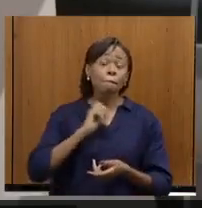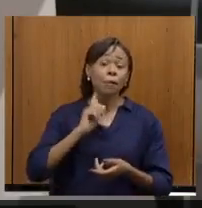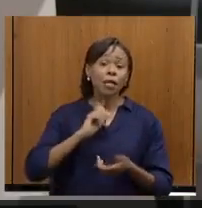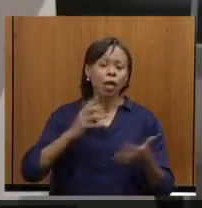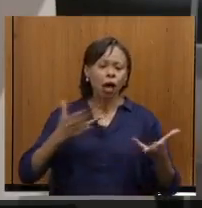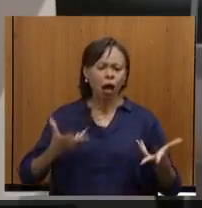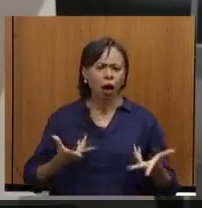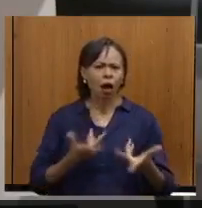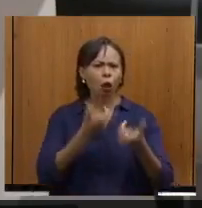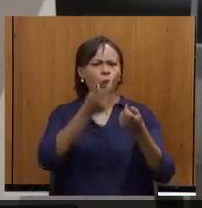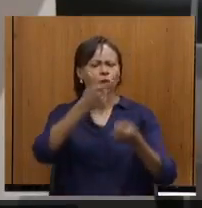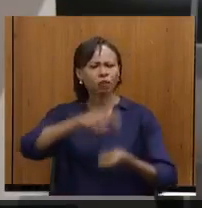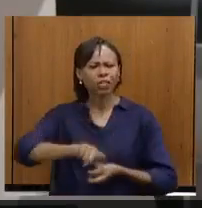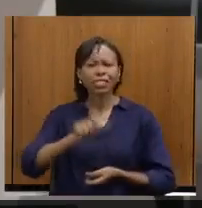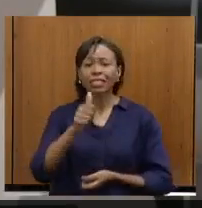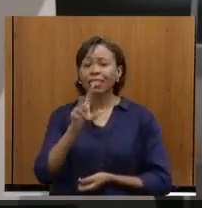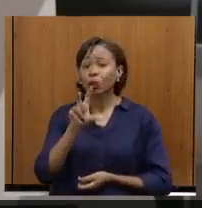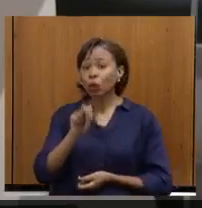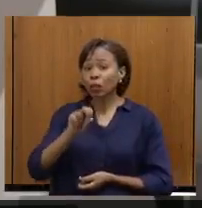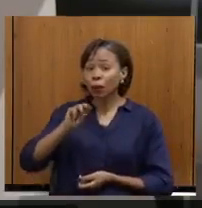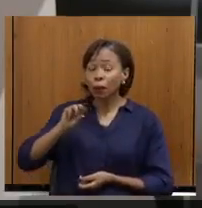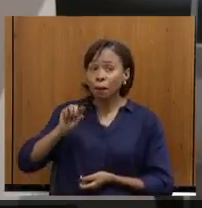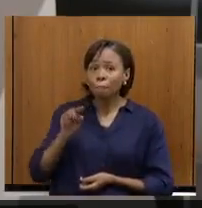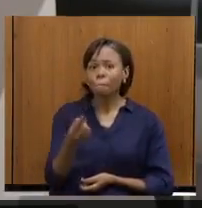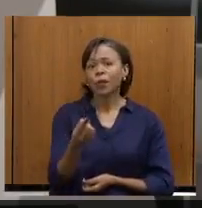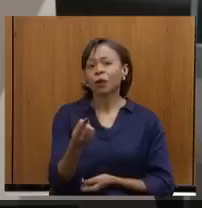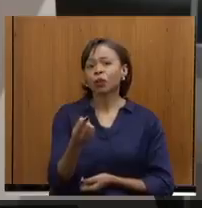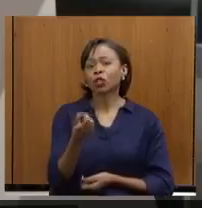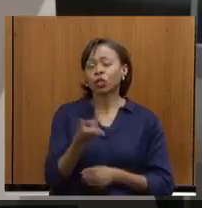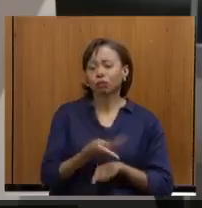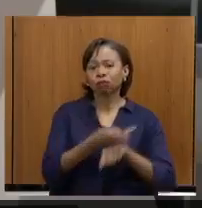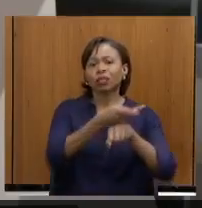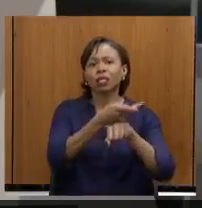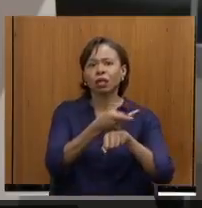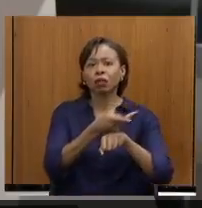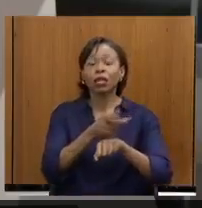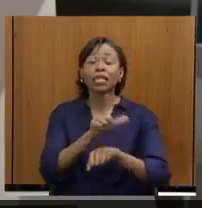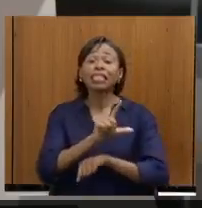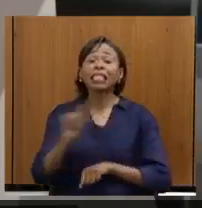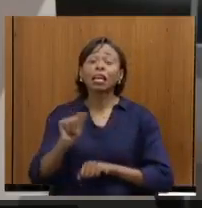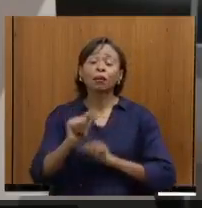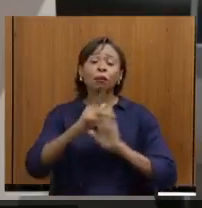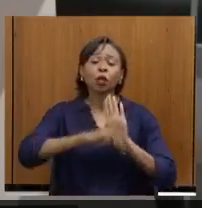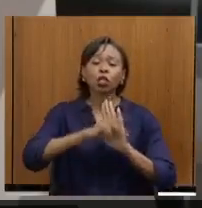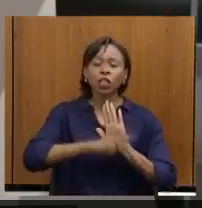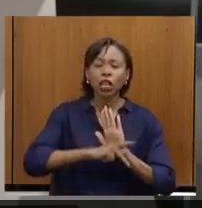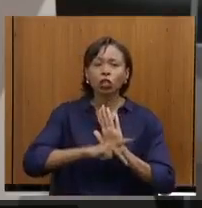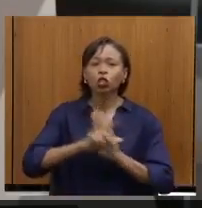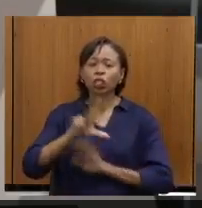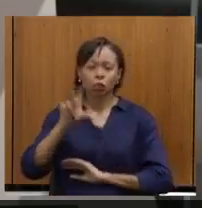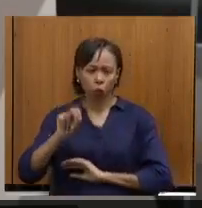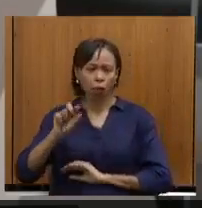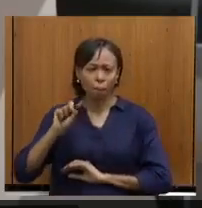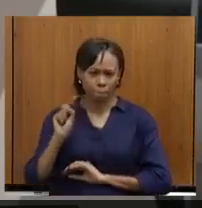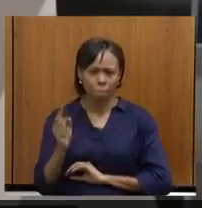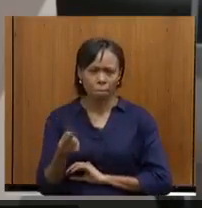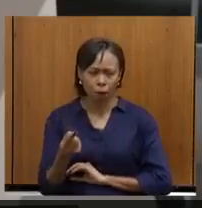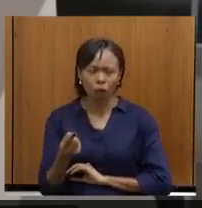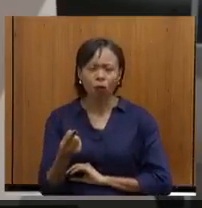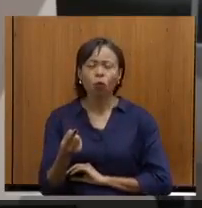7 milhões, 50 mil reais de premiação, 100 projetos, 5 milhões, desculpa, de projetos, 50 mil para